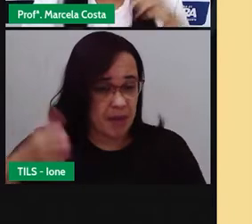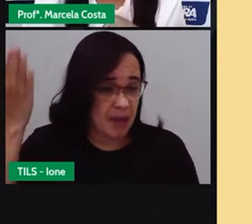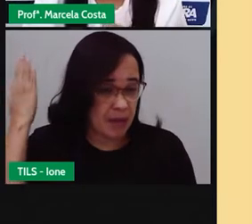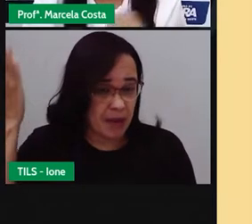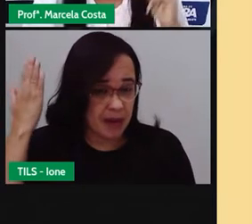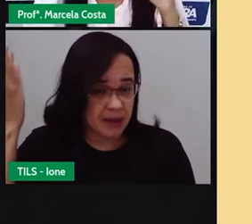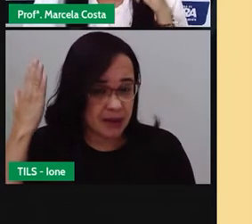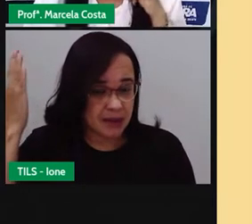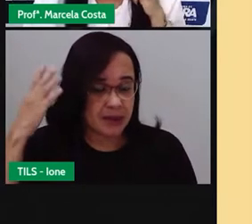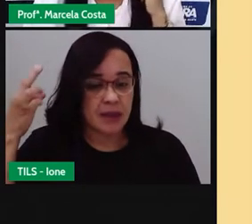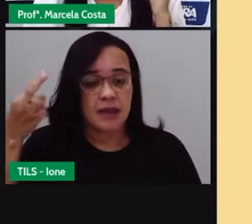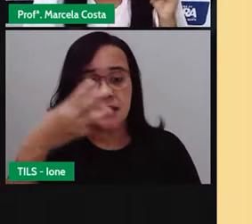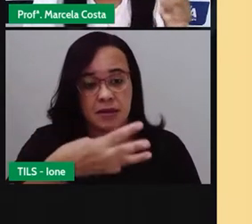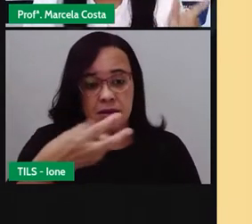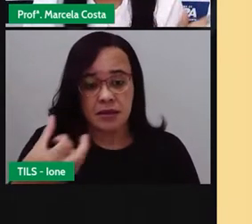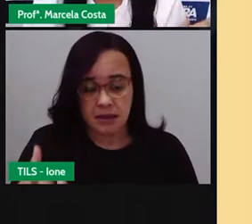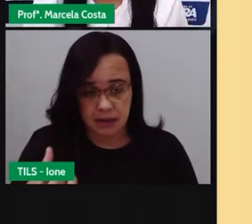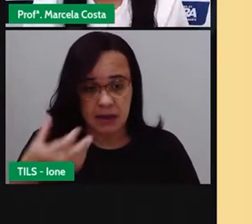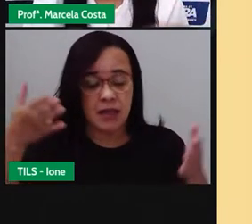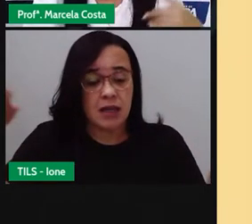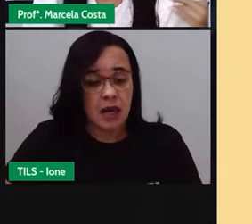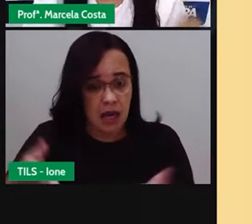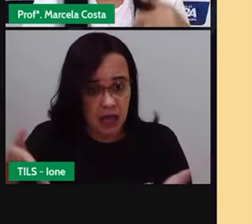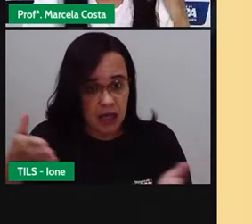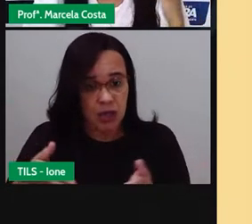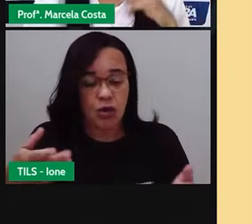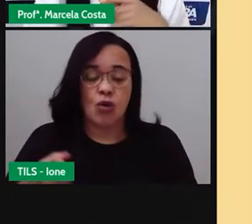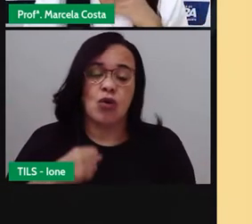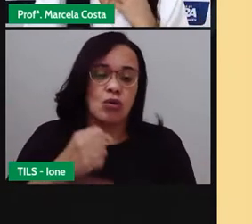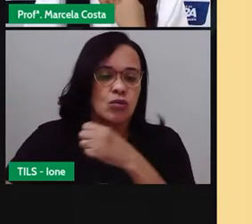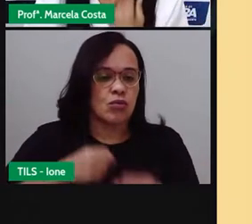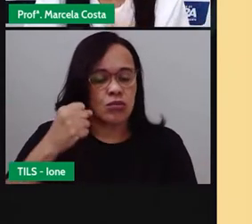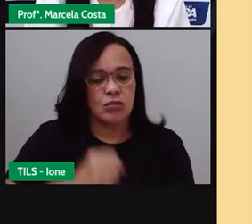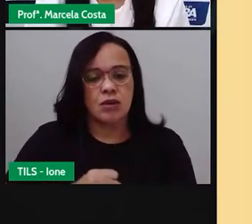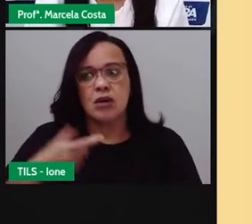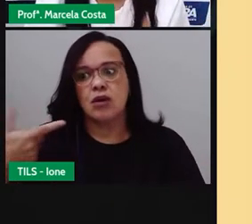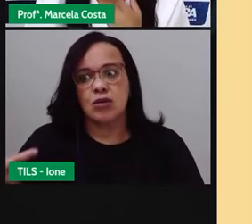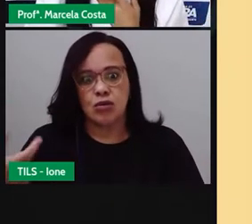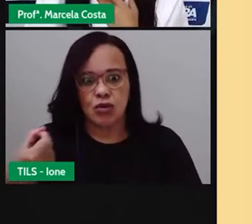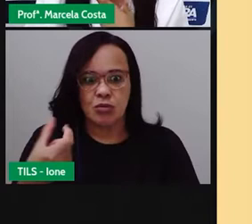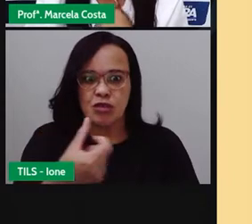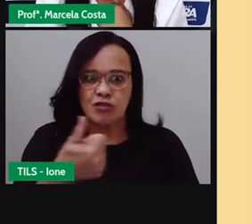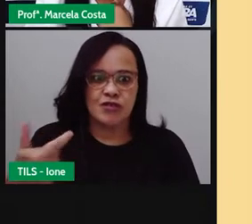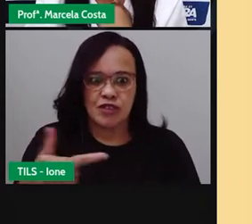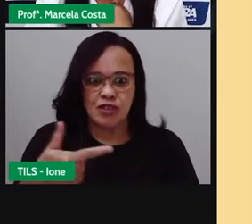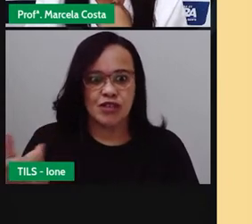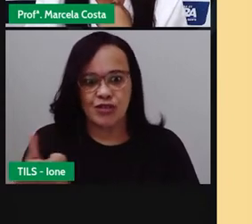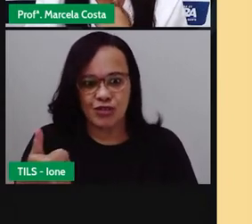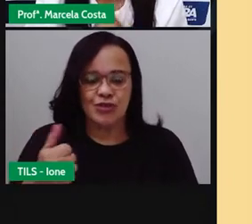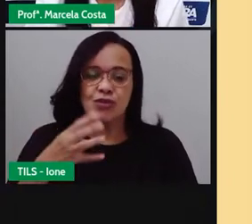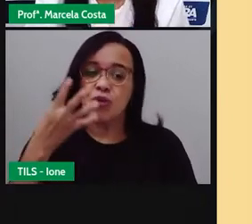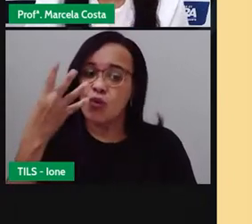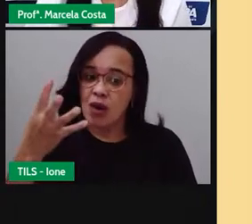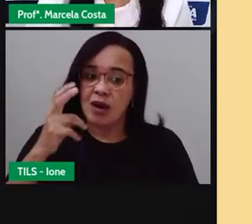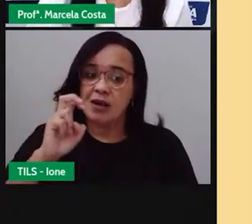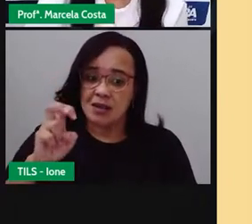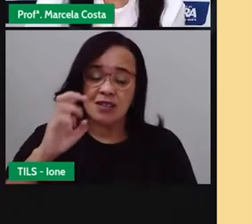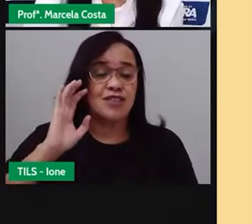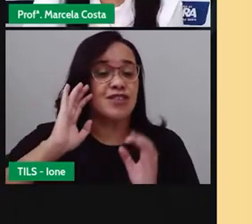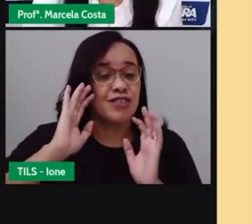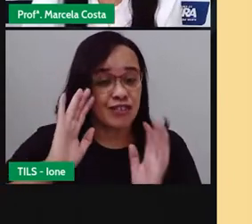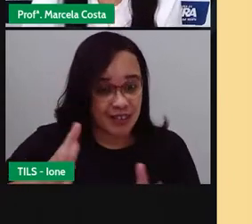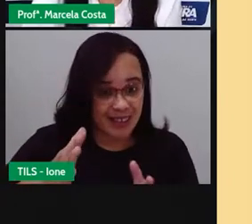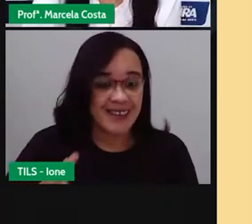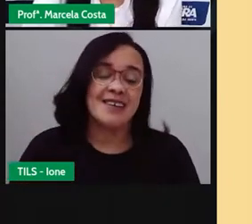Mas agora, como já está em 2021, o Centro já tem 45 anos. Então,